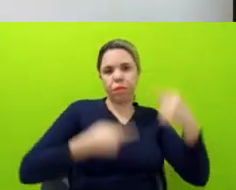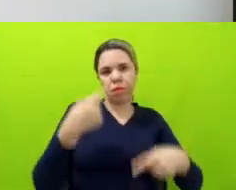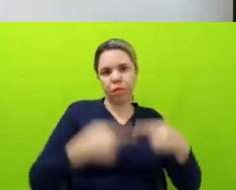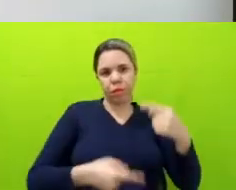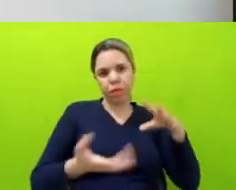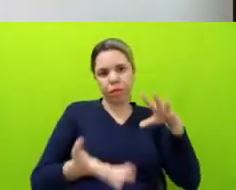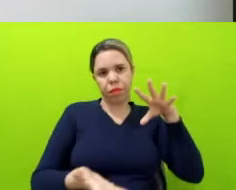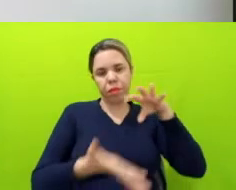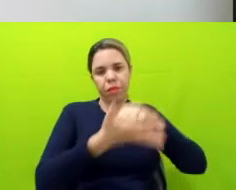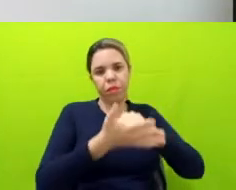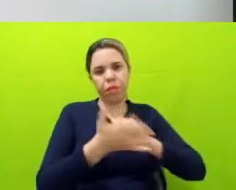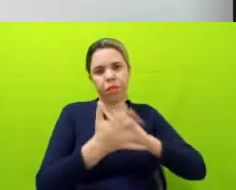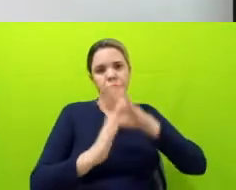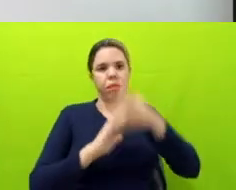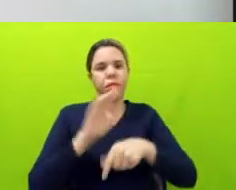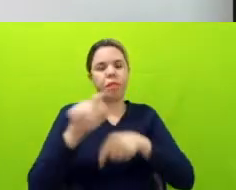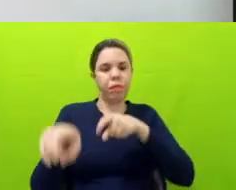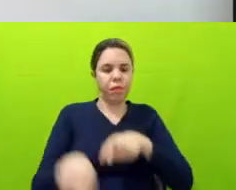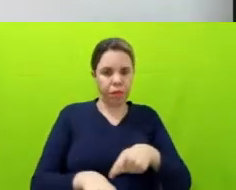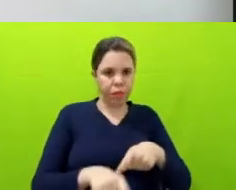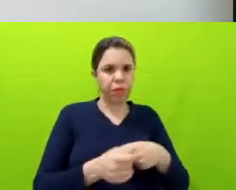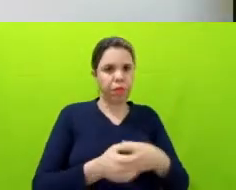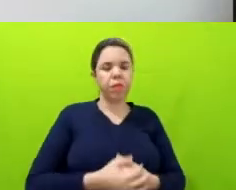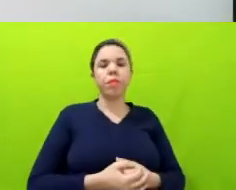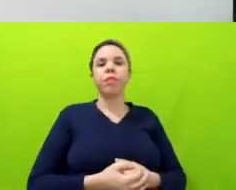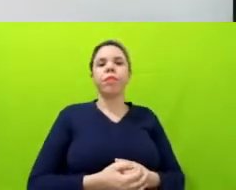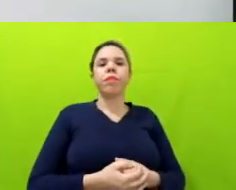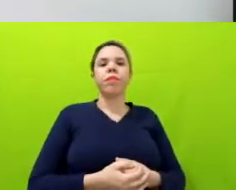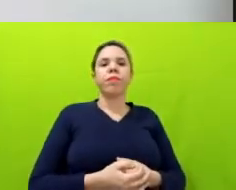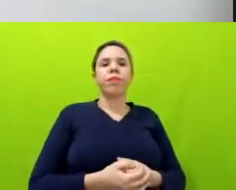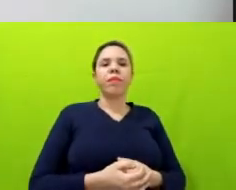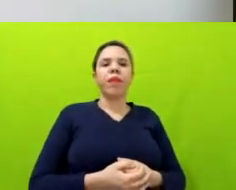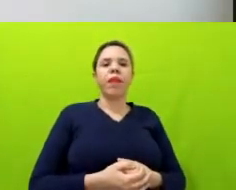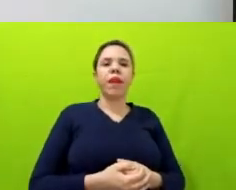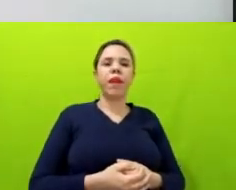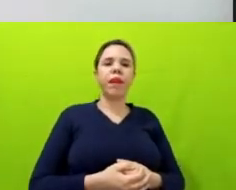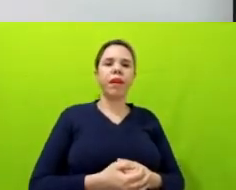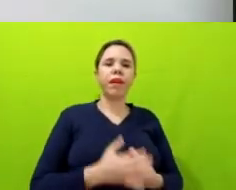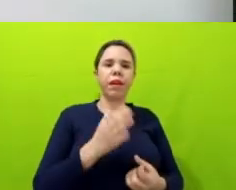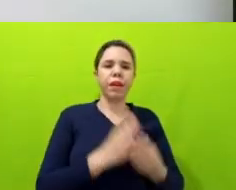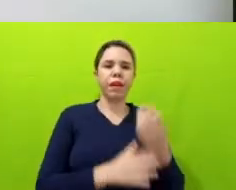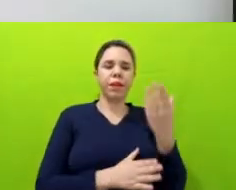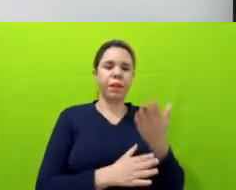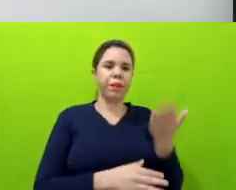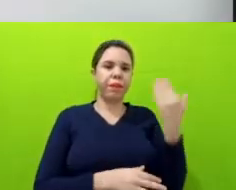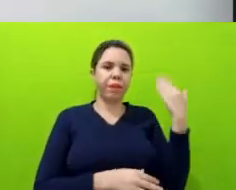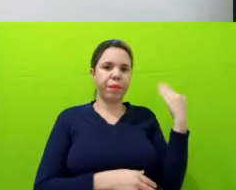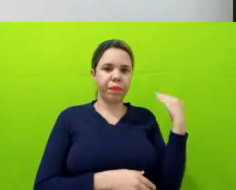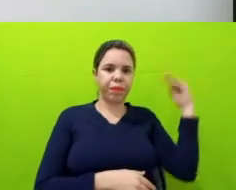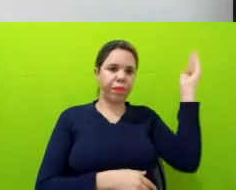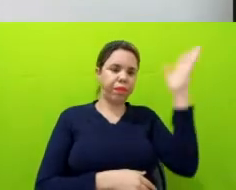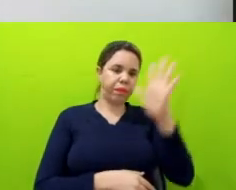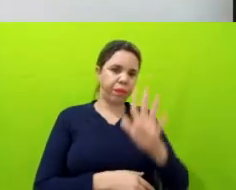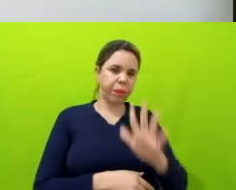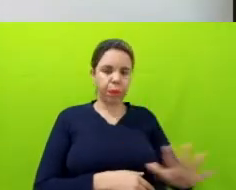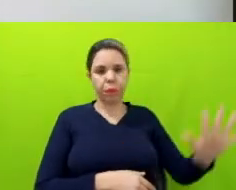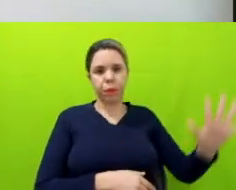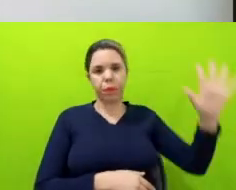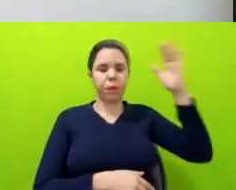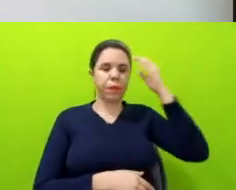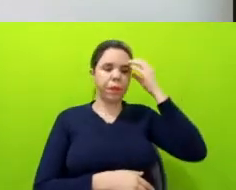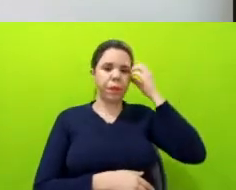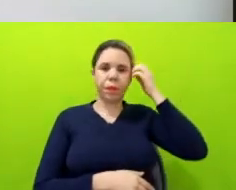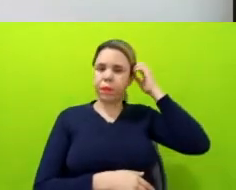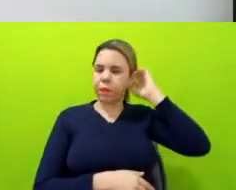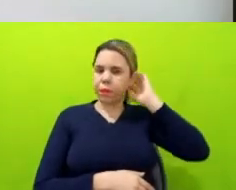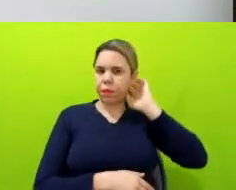Ambiental Rural, né, que foi criado ali a nível nacional, né, com a criação dessa